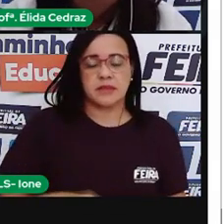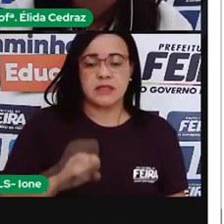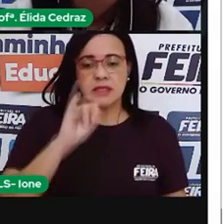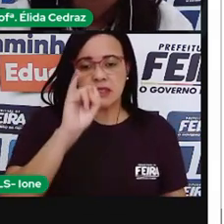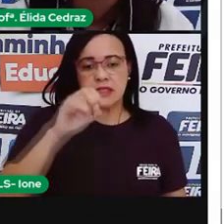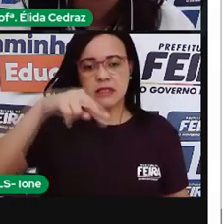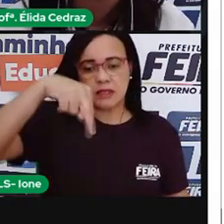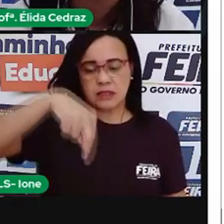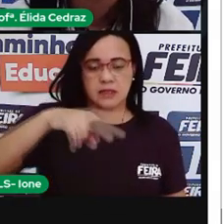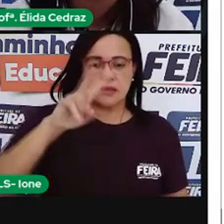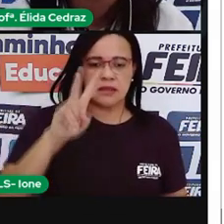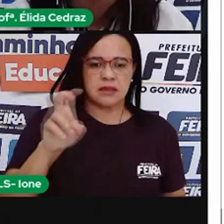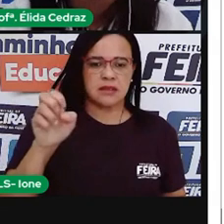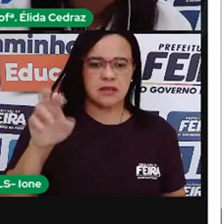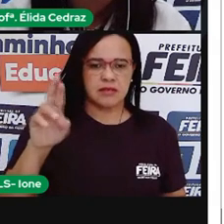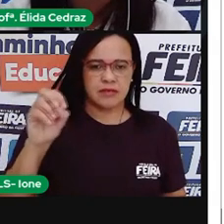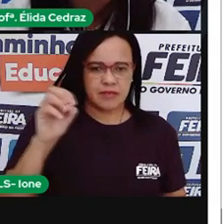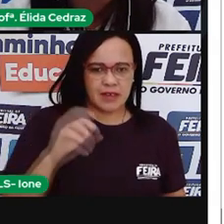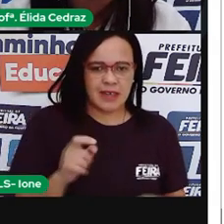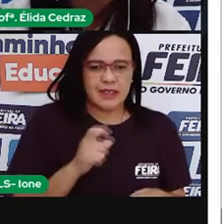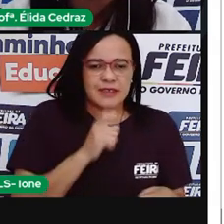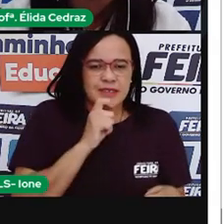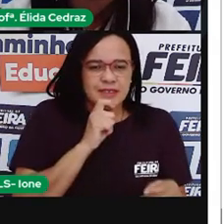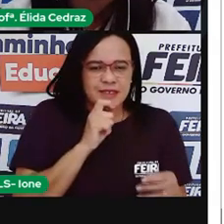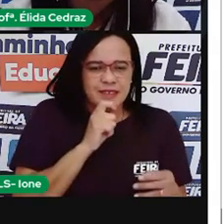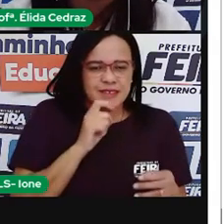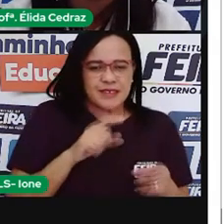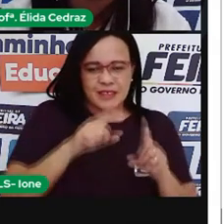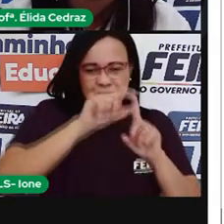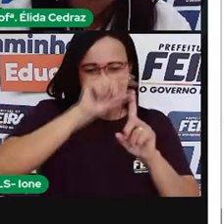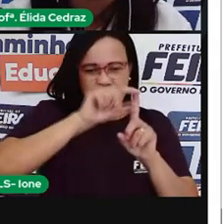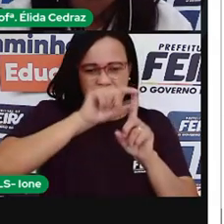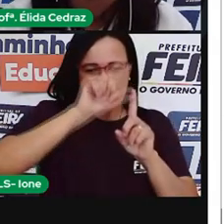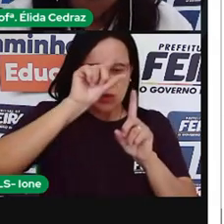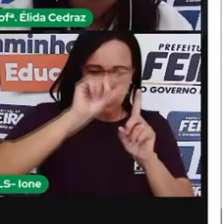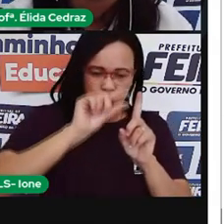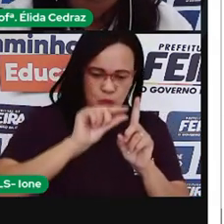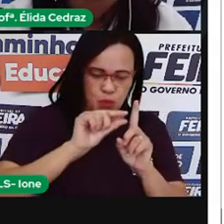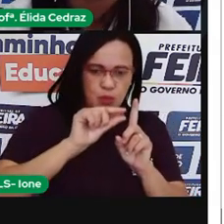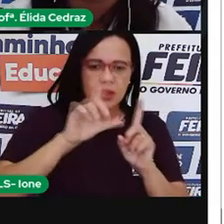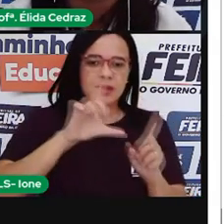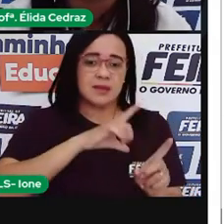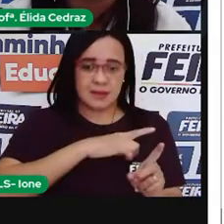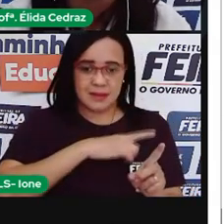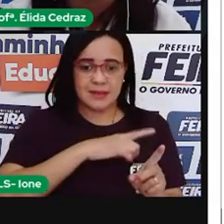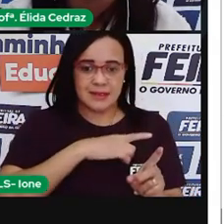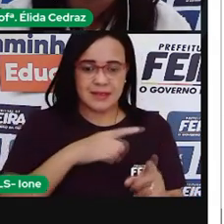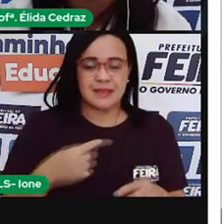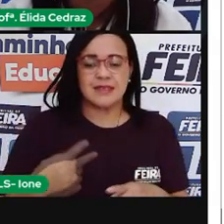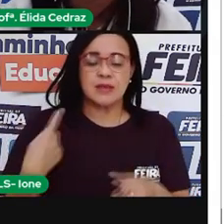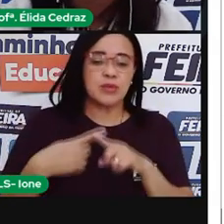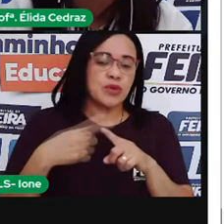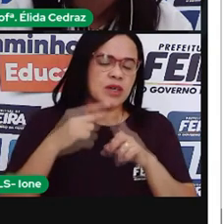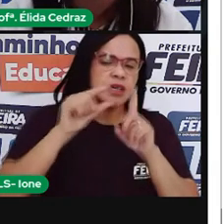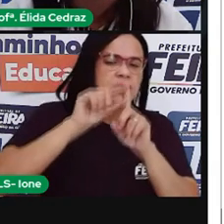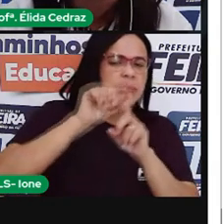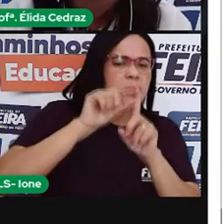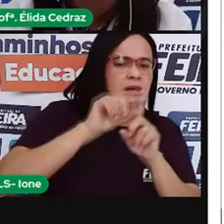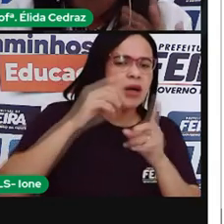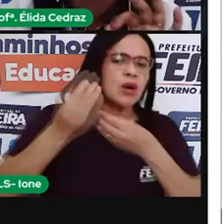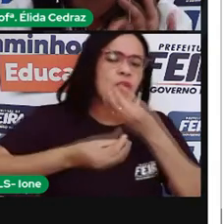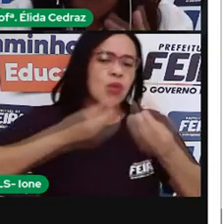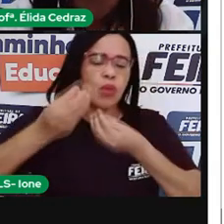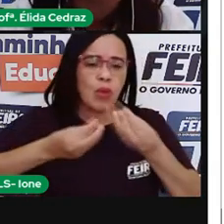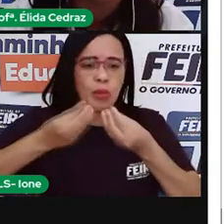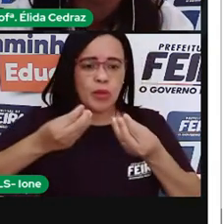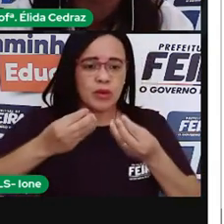geadas e até neve. Esse nome subtropical é porque a temperatura, ela fica